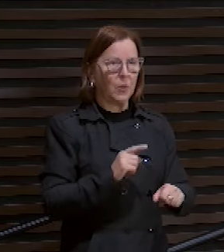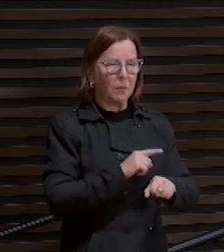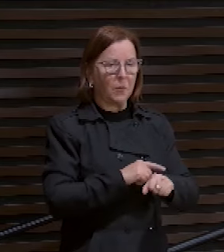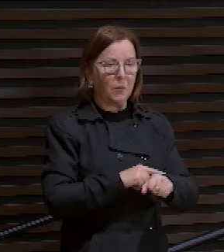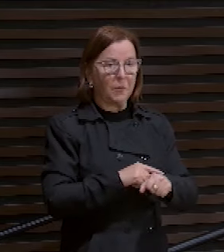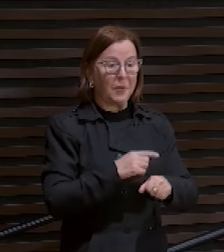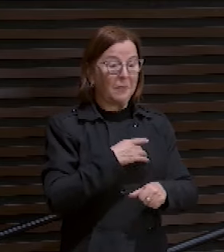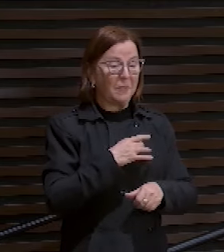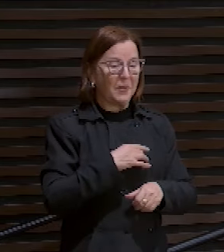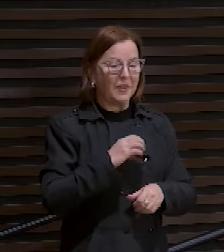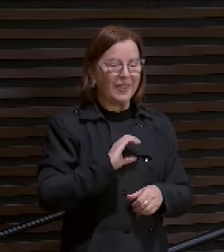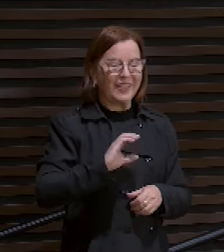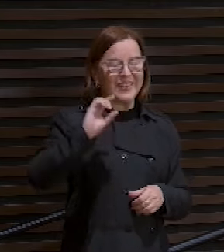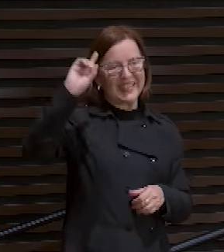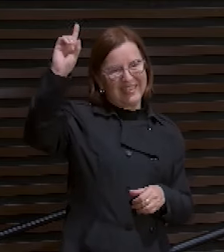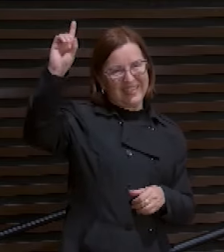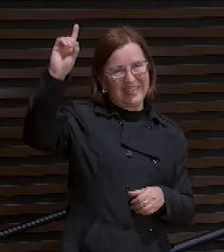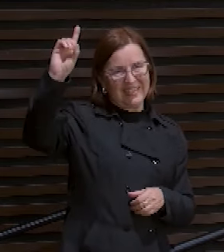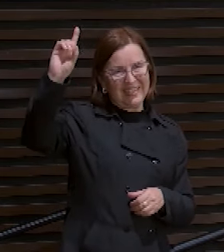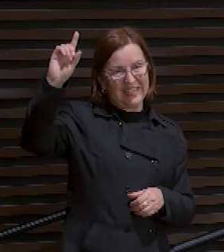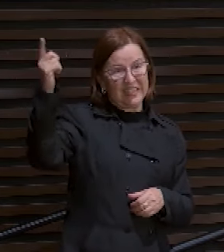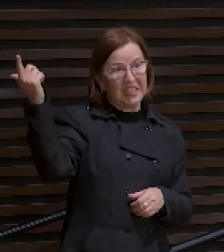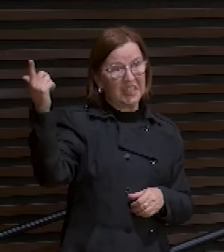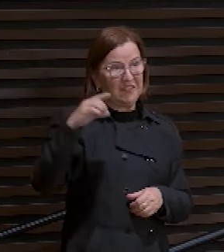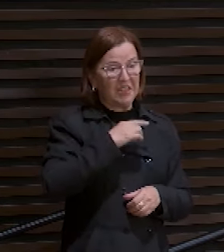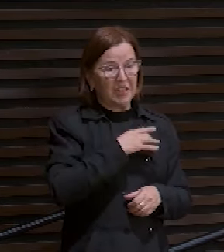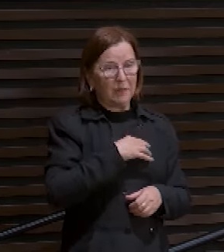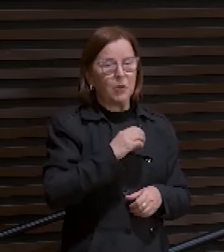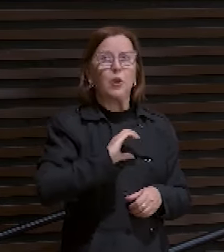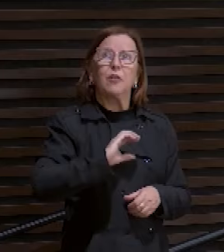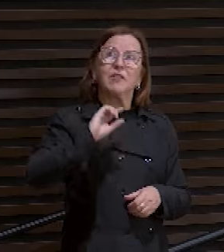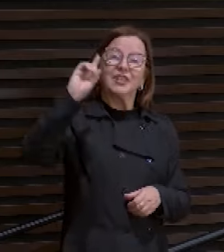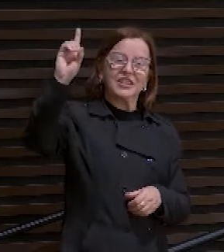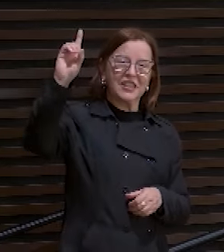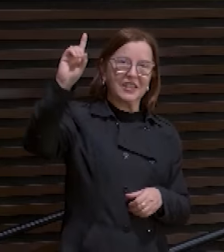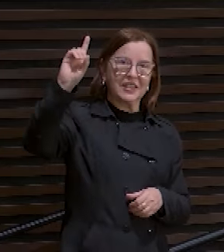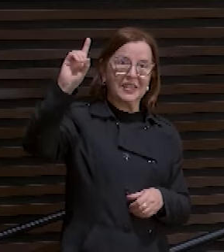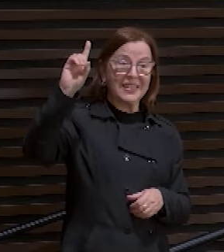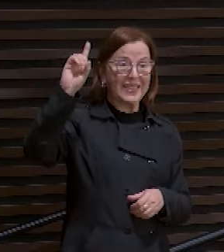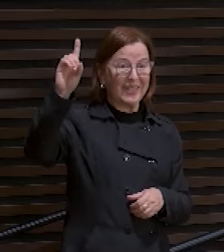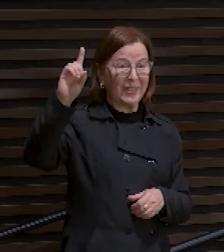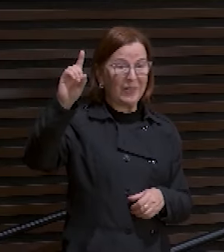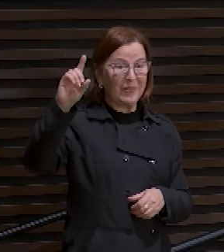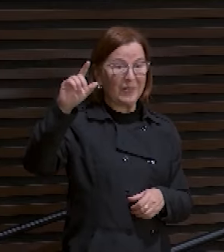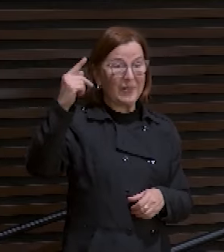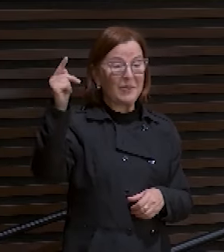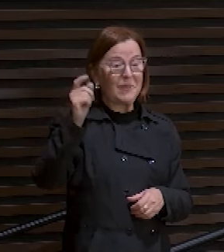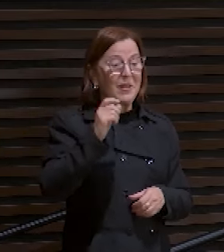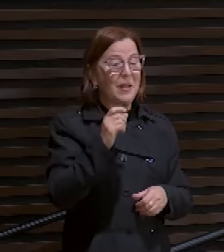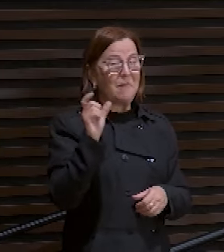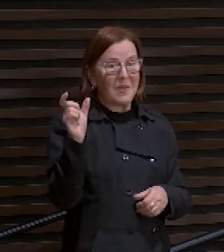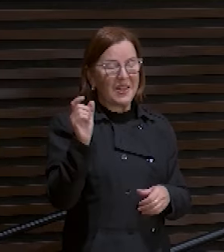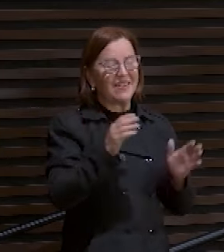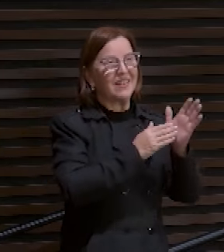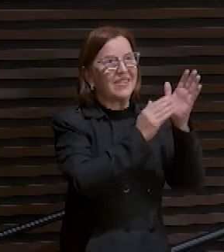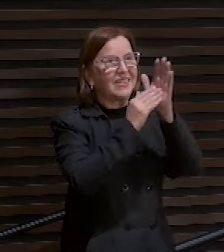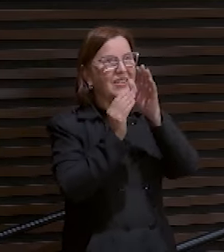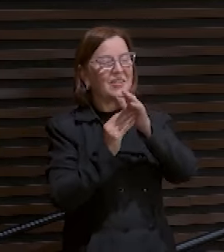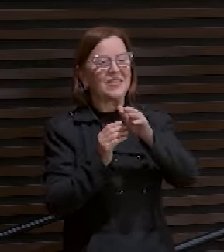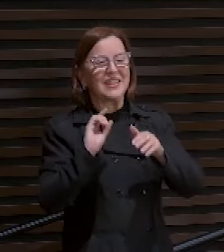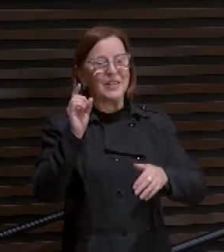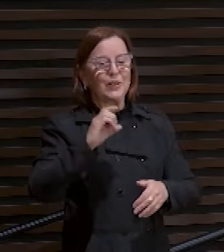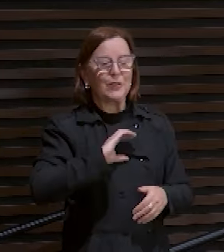confiarei em ti. Em me vindo o temor é de confiar em ti. Em Deus cuja palavra eu louvo. Em Deus eu confio e não temerei.